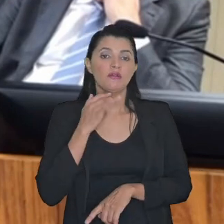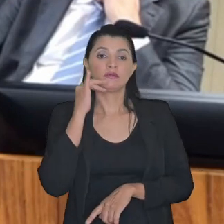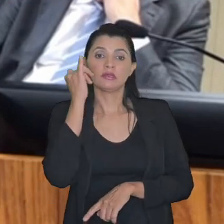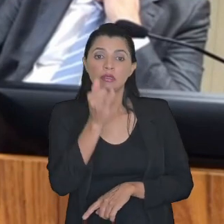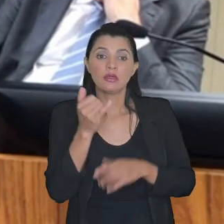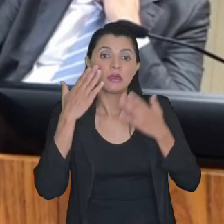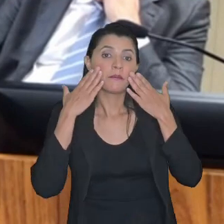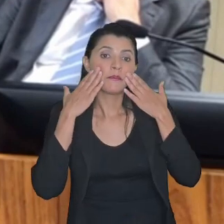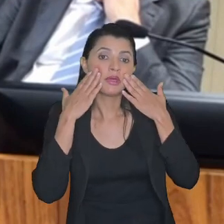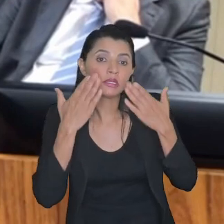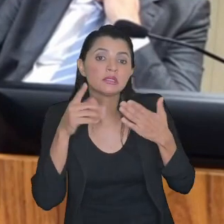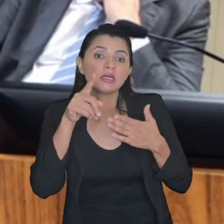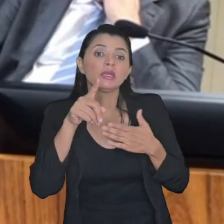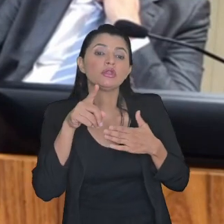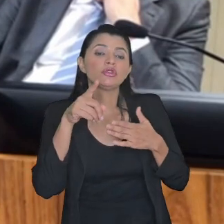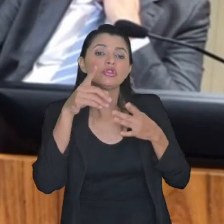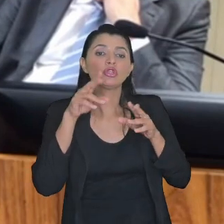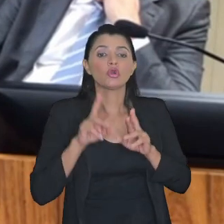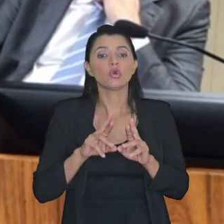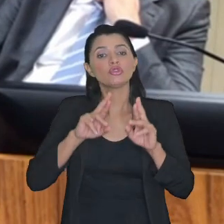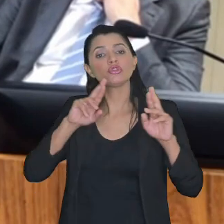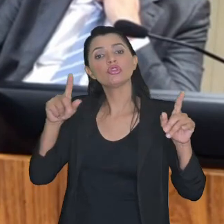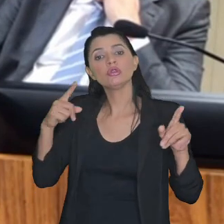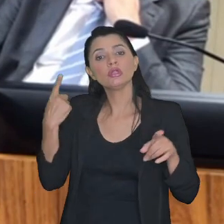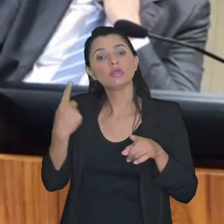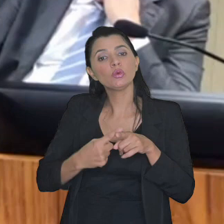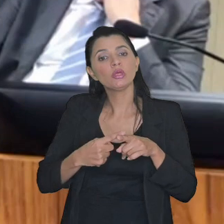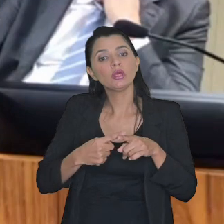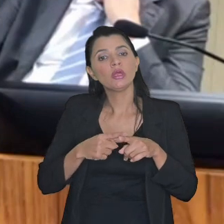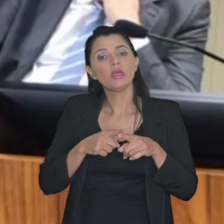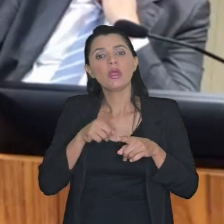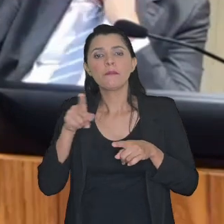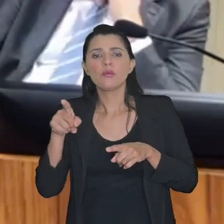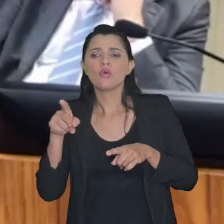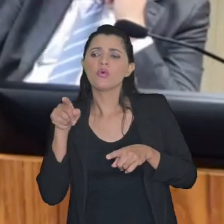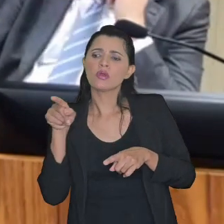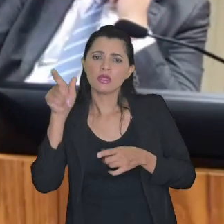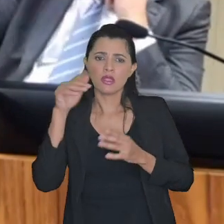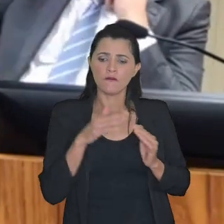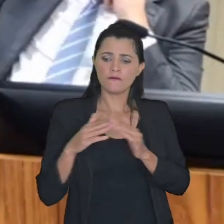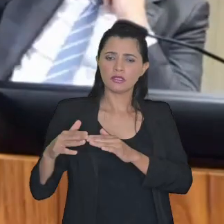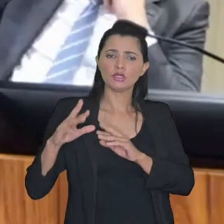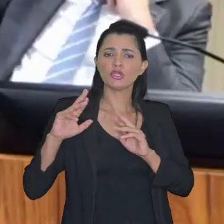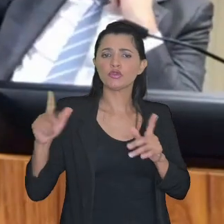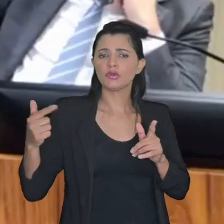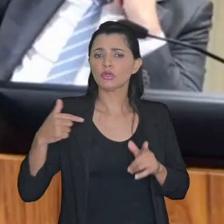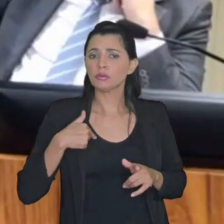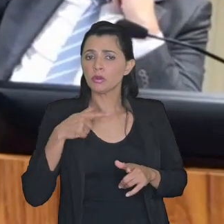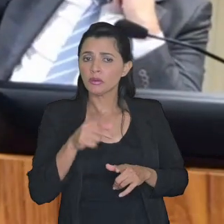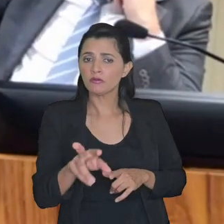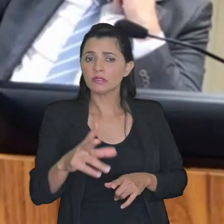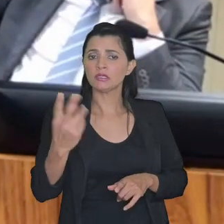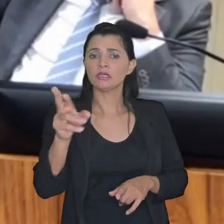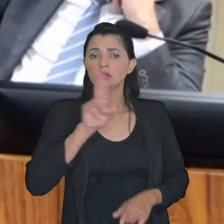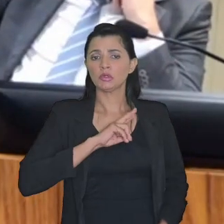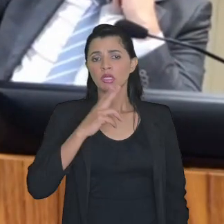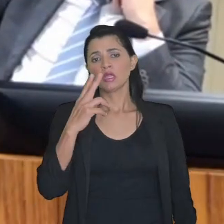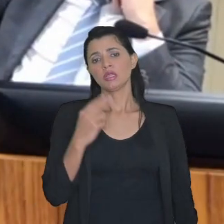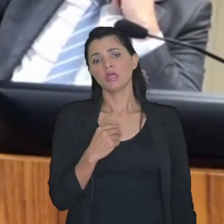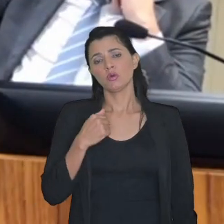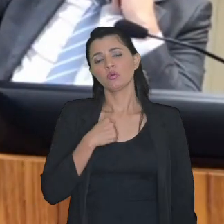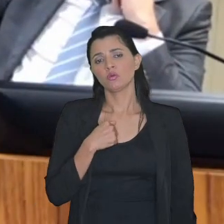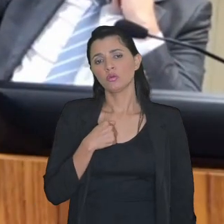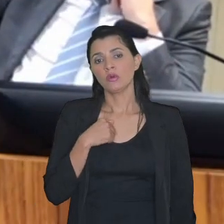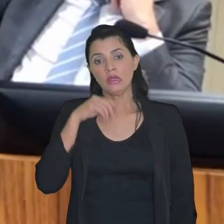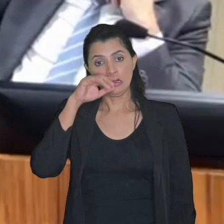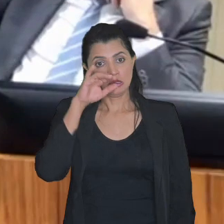apresente para mim o distinguish o que que o caso do meu vizinho é diferente do meu para você ter falado não para mim